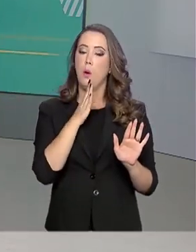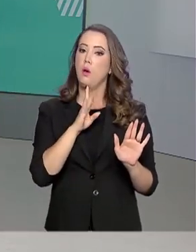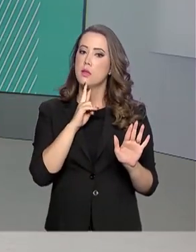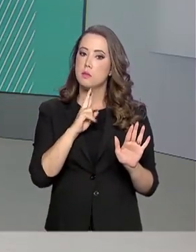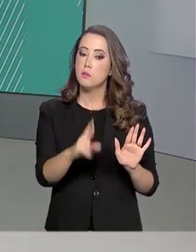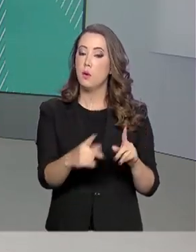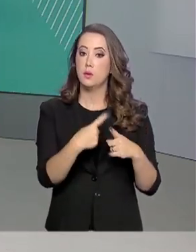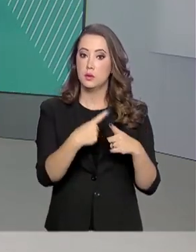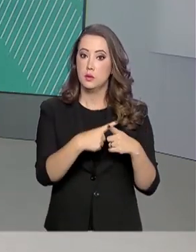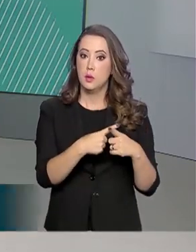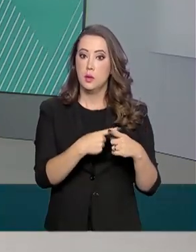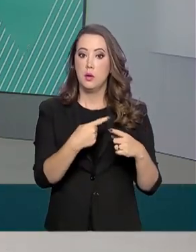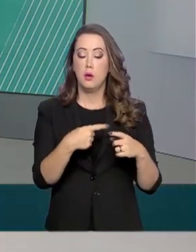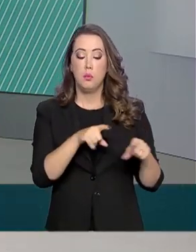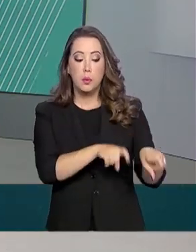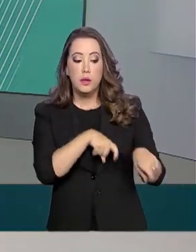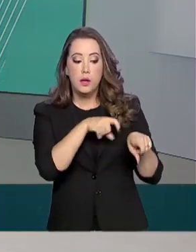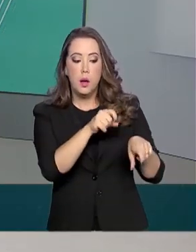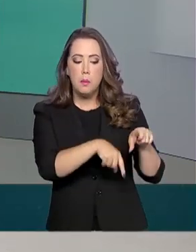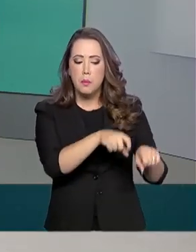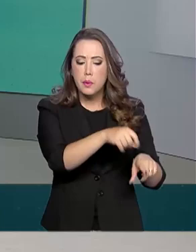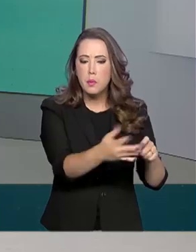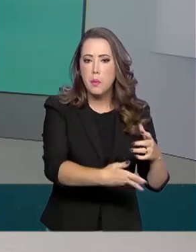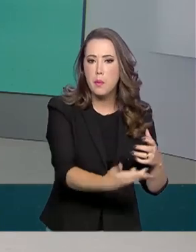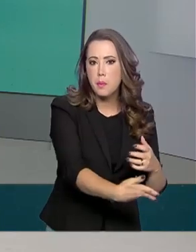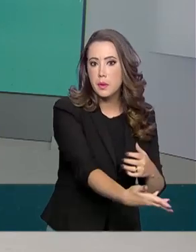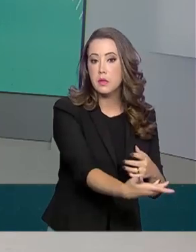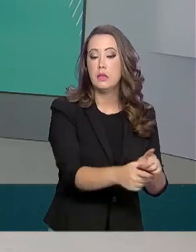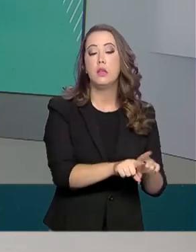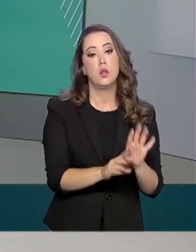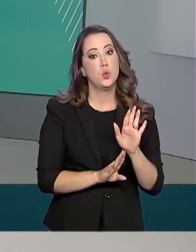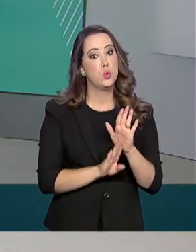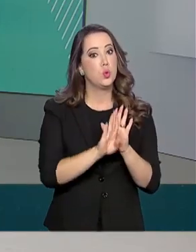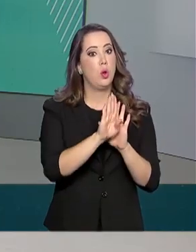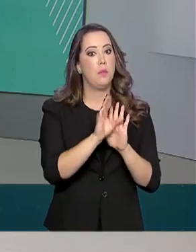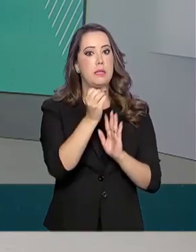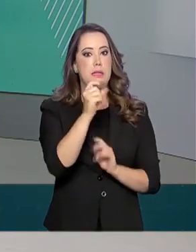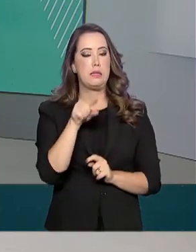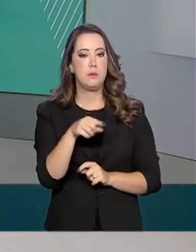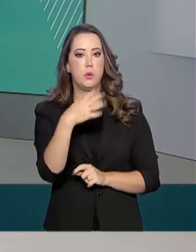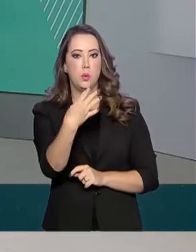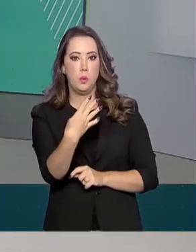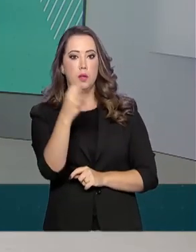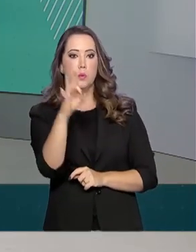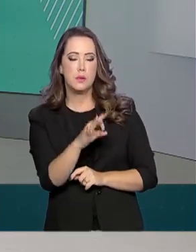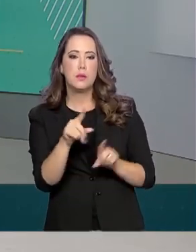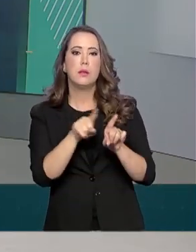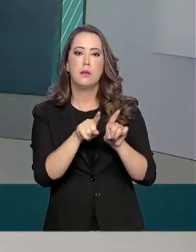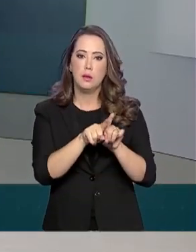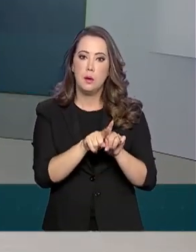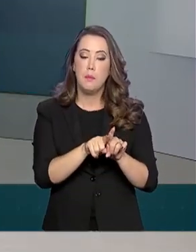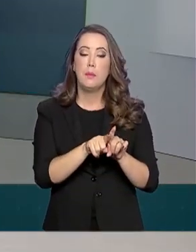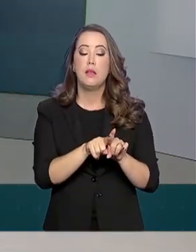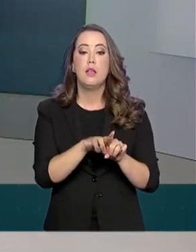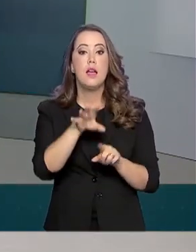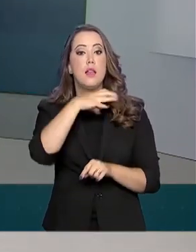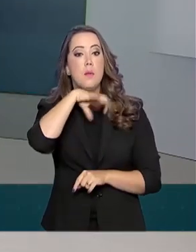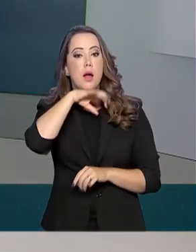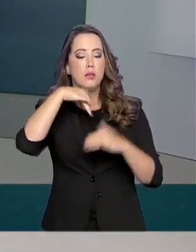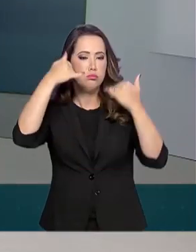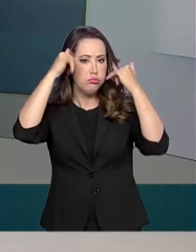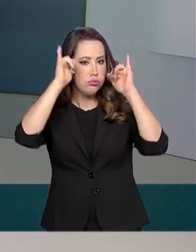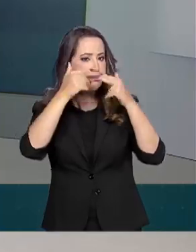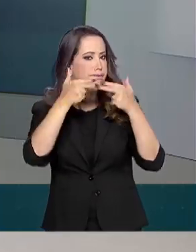puxado pela lavoura, que deve apresentar aumento de 6,4%, e pela pecuária, que deve ter um incremento de